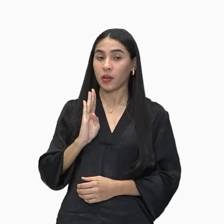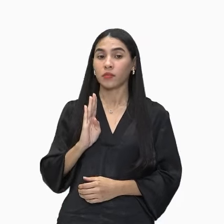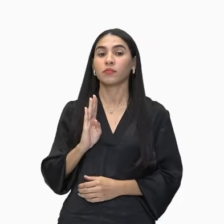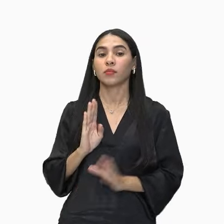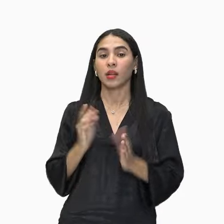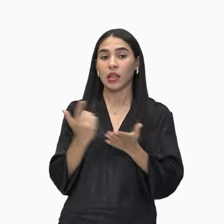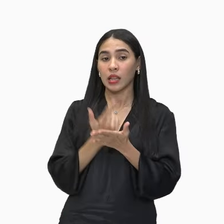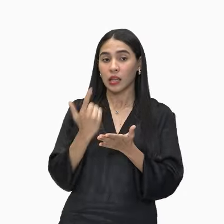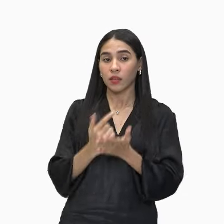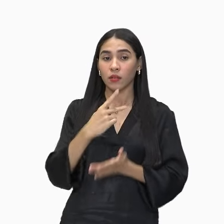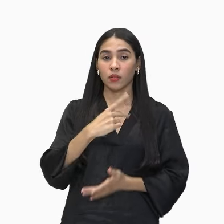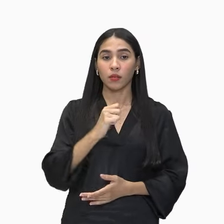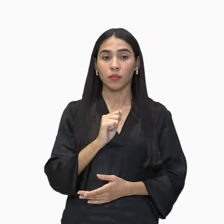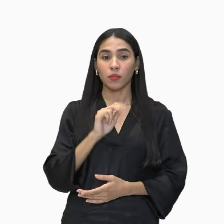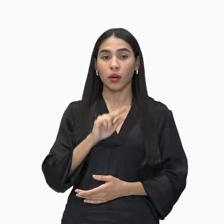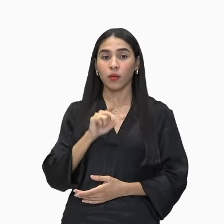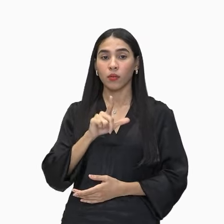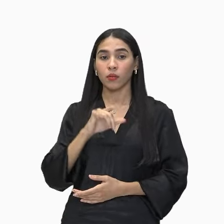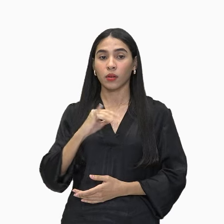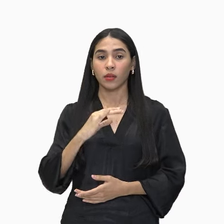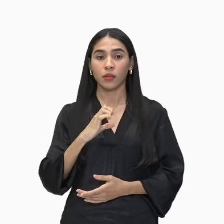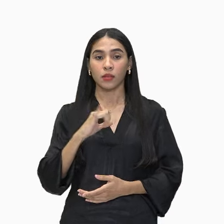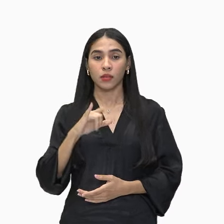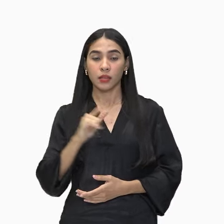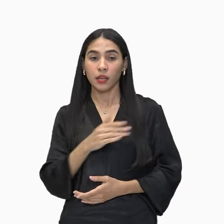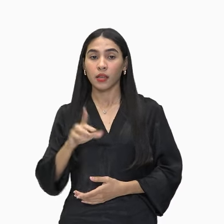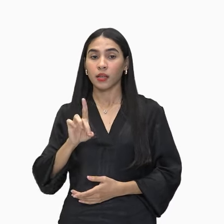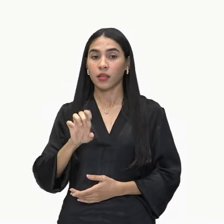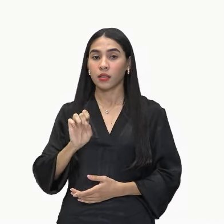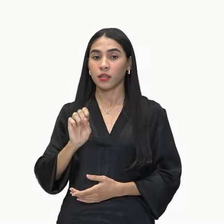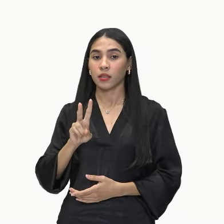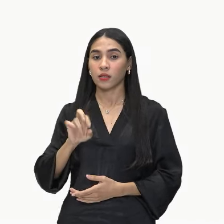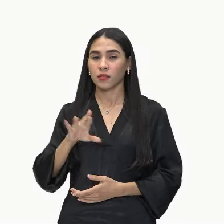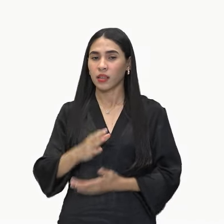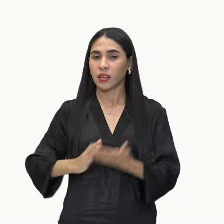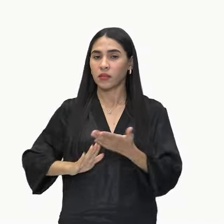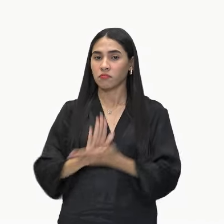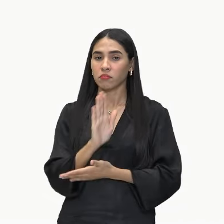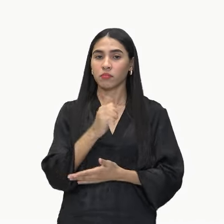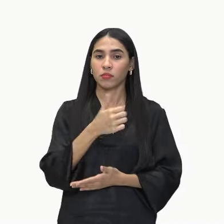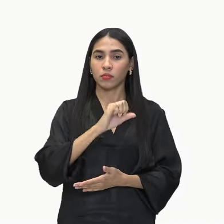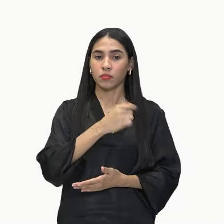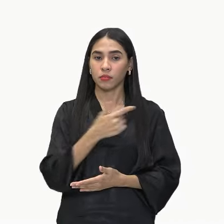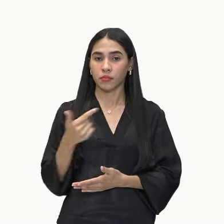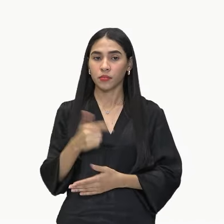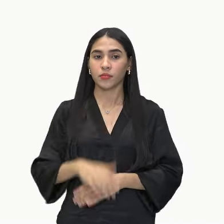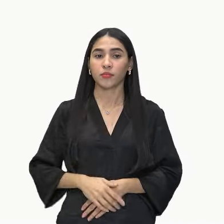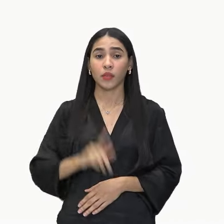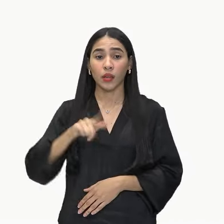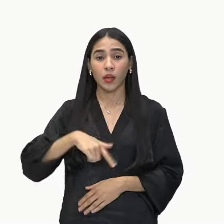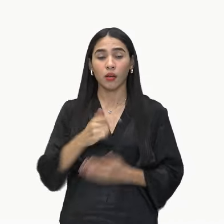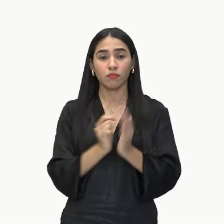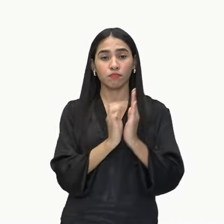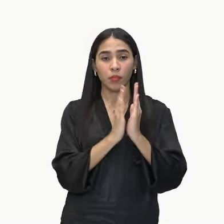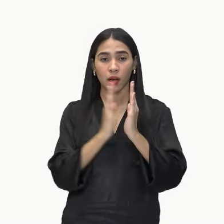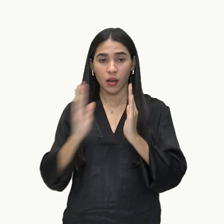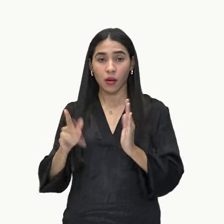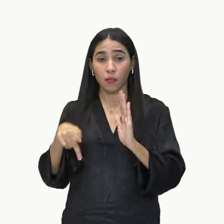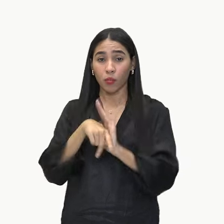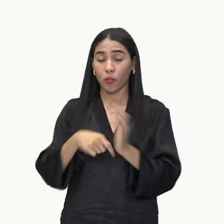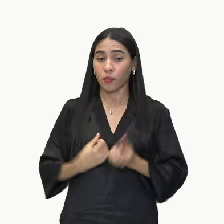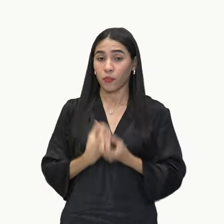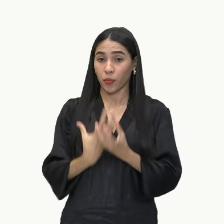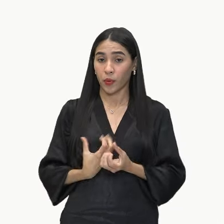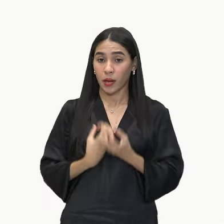Desvairada. Vamos lá, então, lançado justamente em 1922, é uma coletânea de poemas, tá,